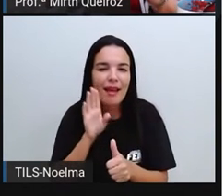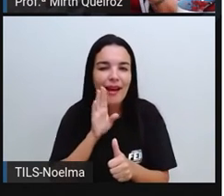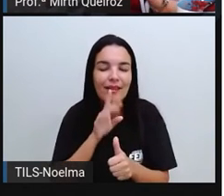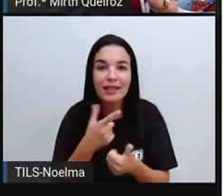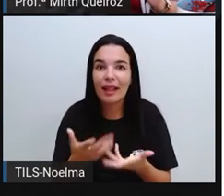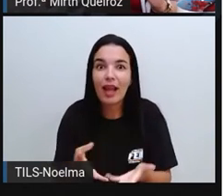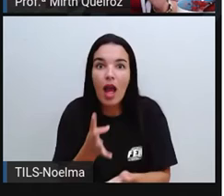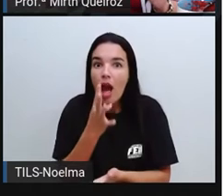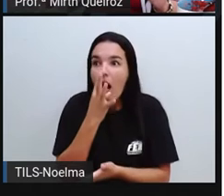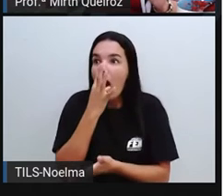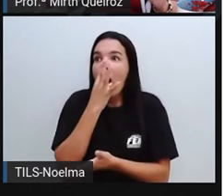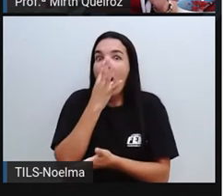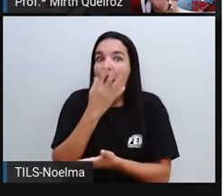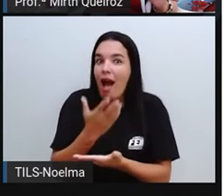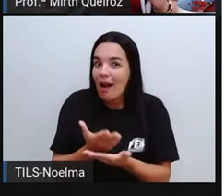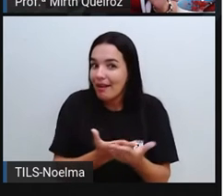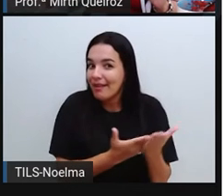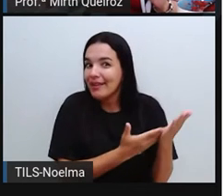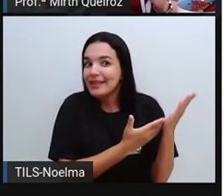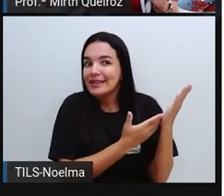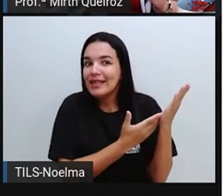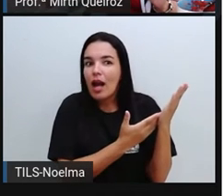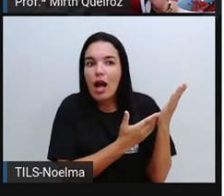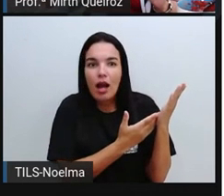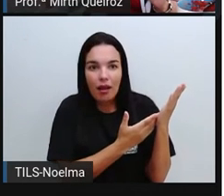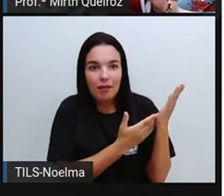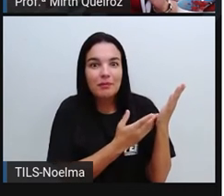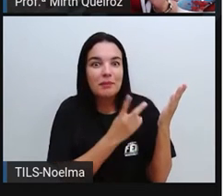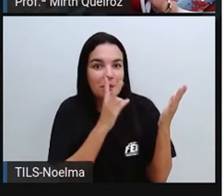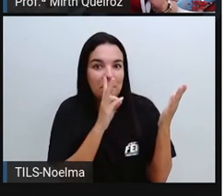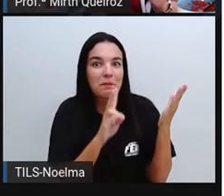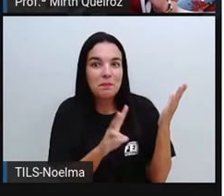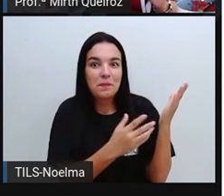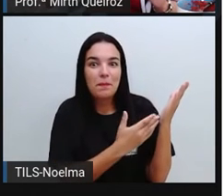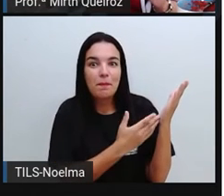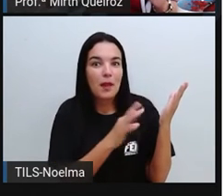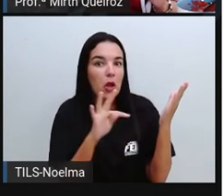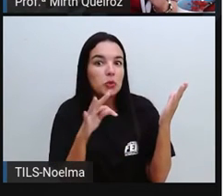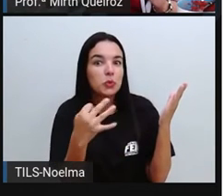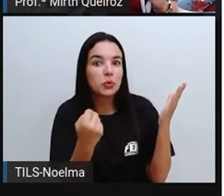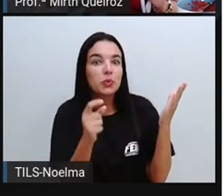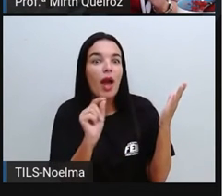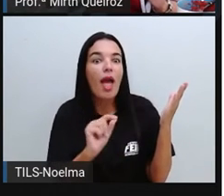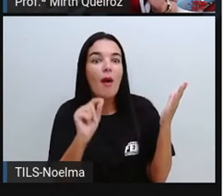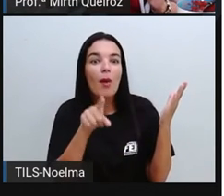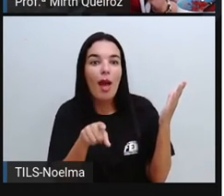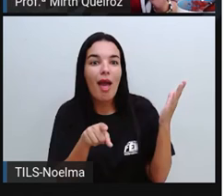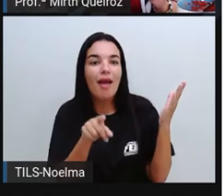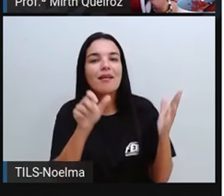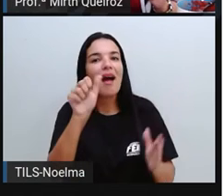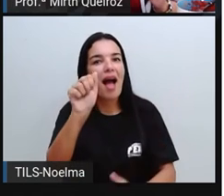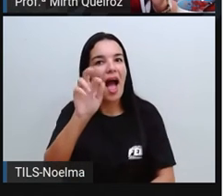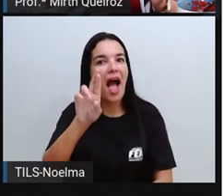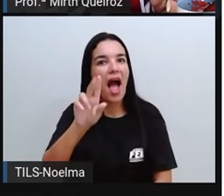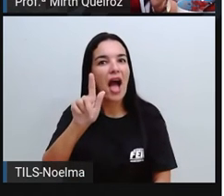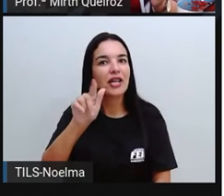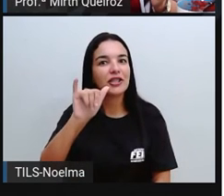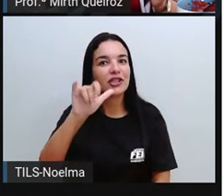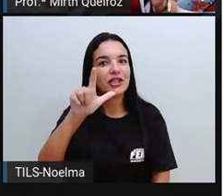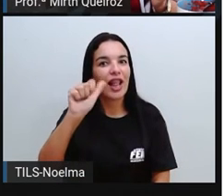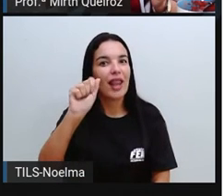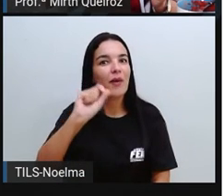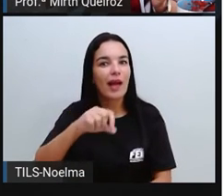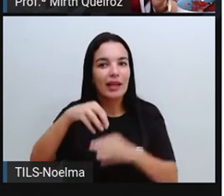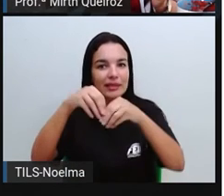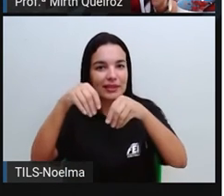Que até impressionam Olha só Tudo isso aqui Foi feito de argila E vocês viram lá